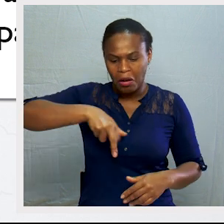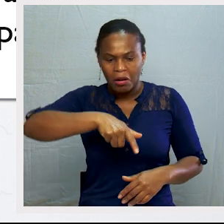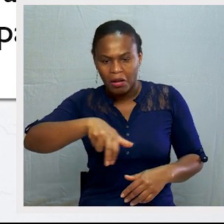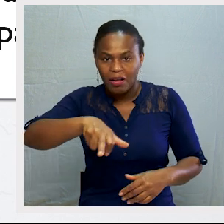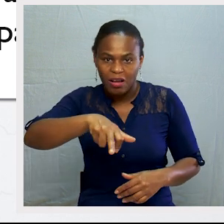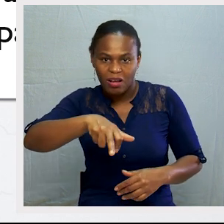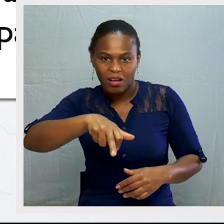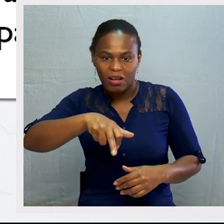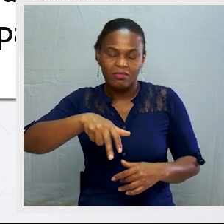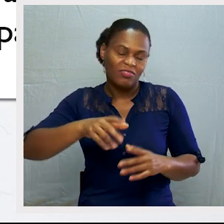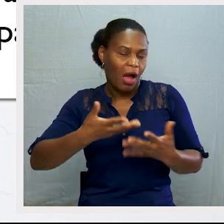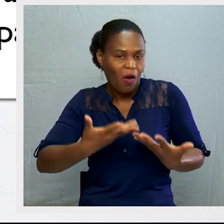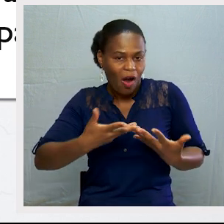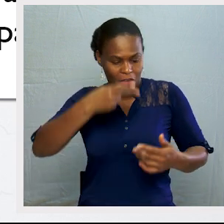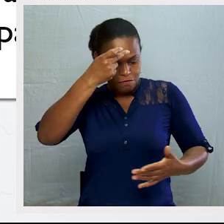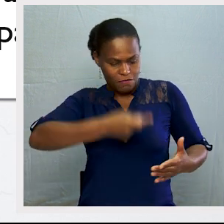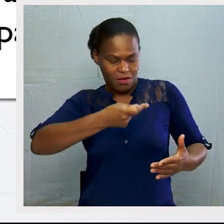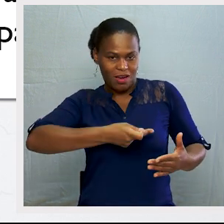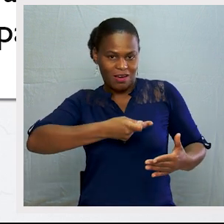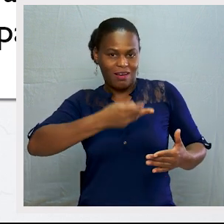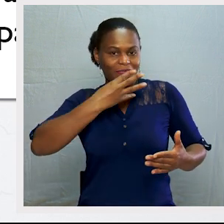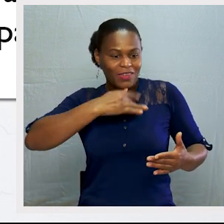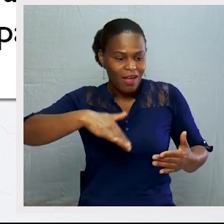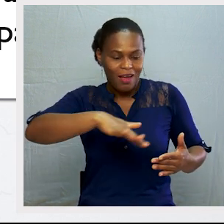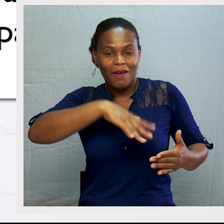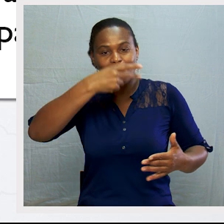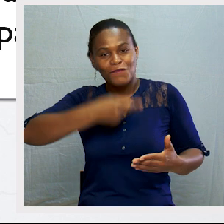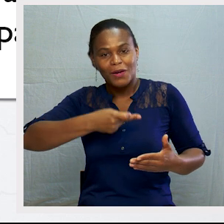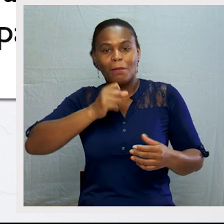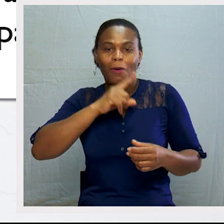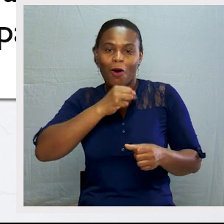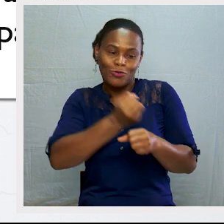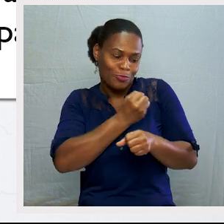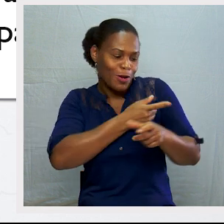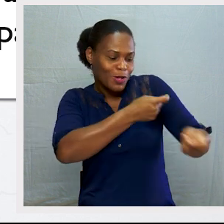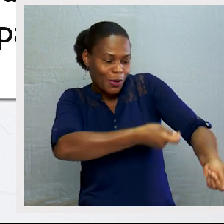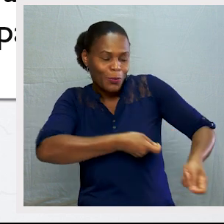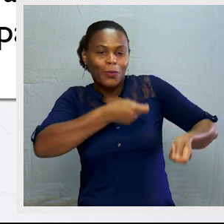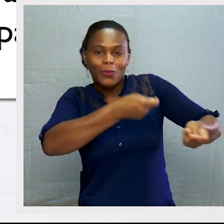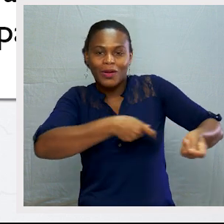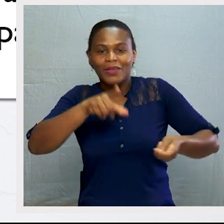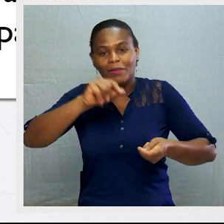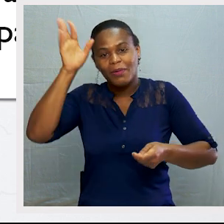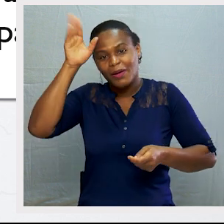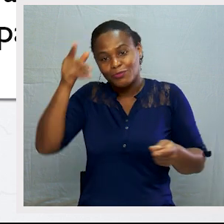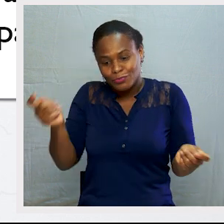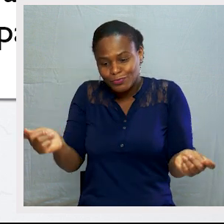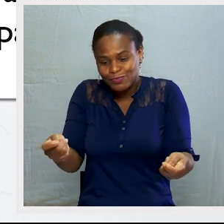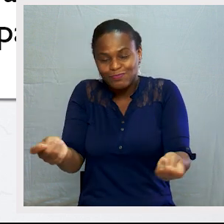sedentários, isto é, fixaram-se na terra para cultivar e pastorear,